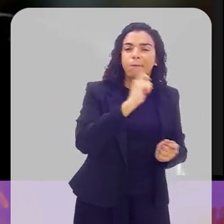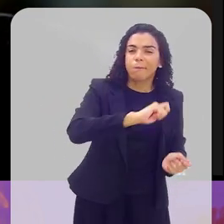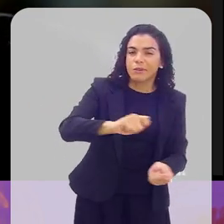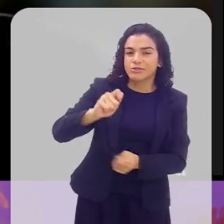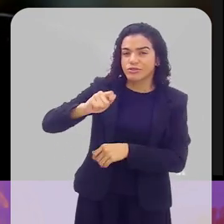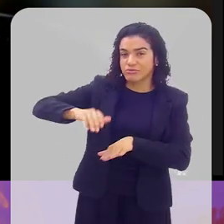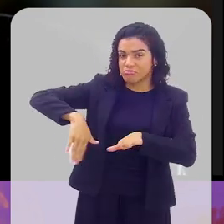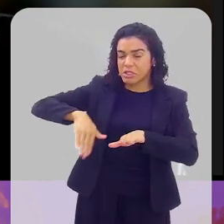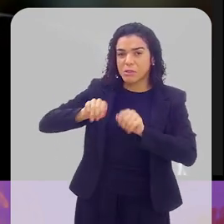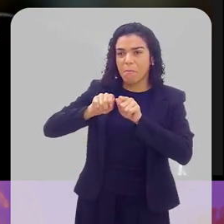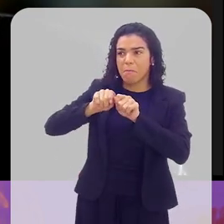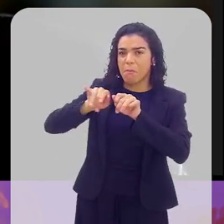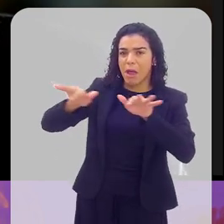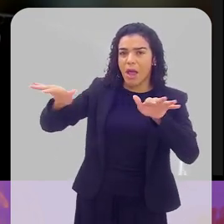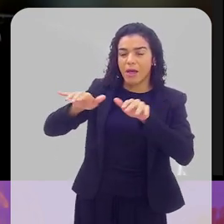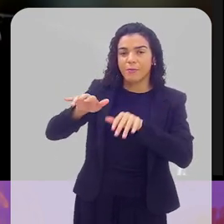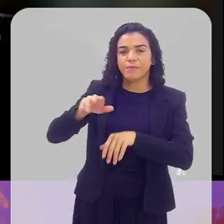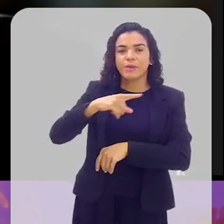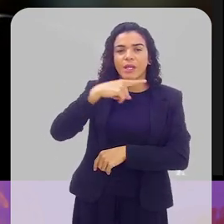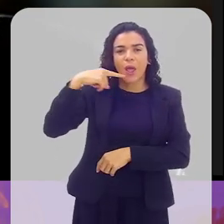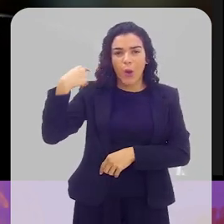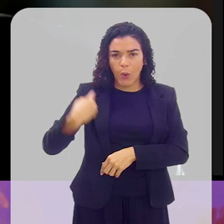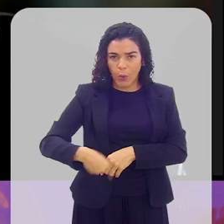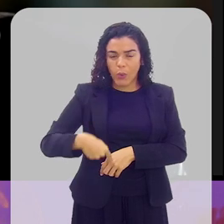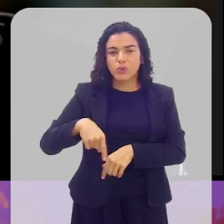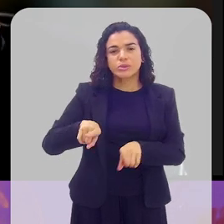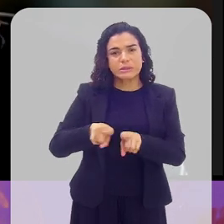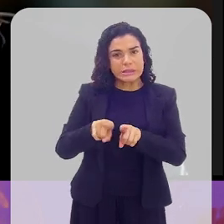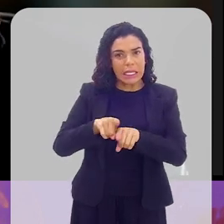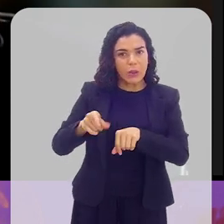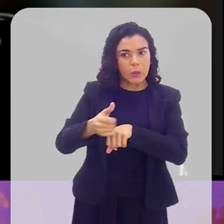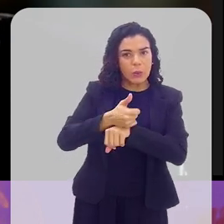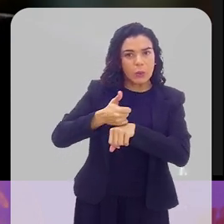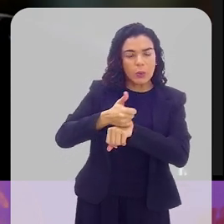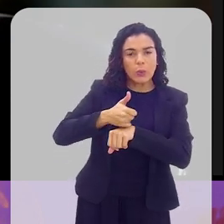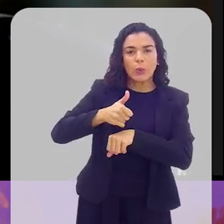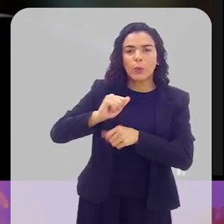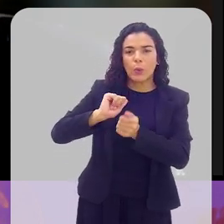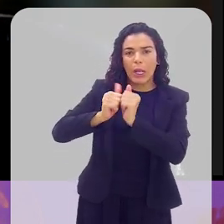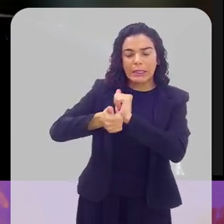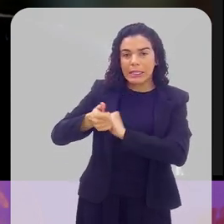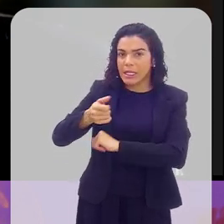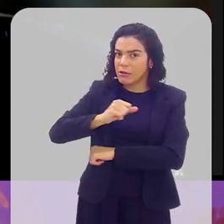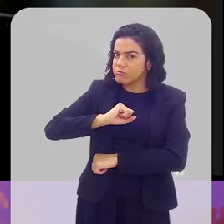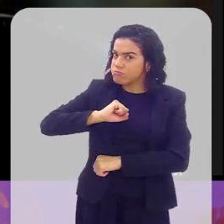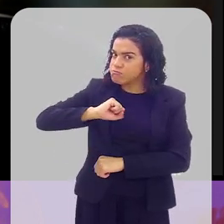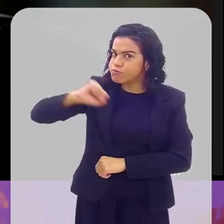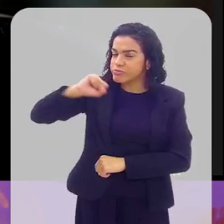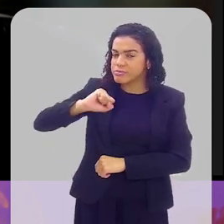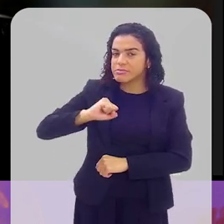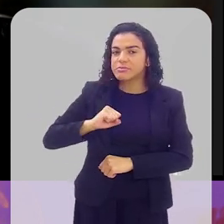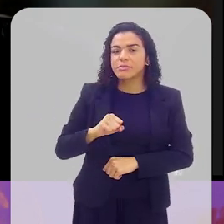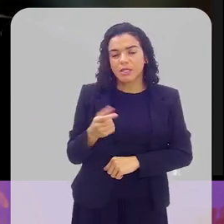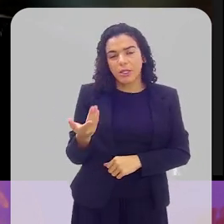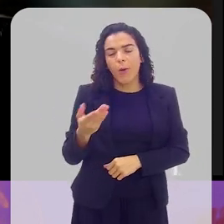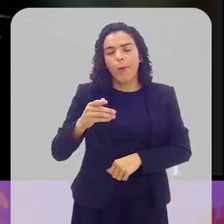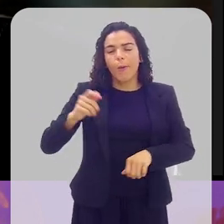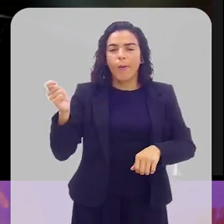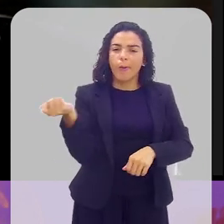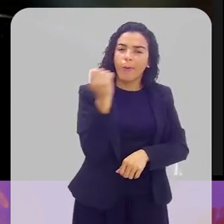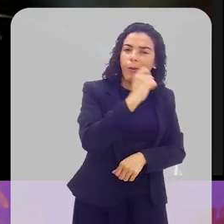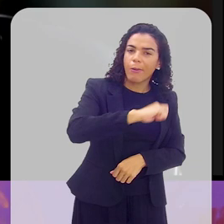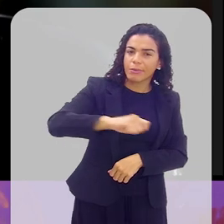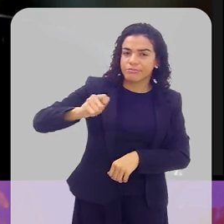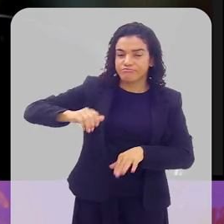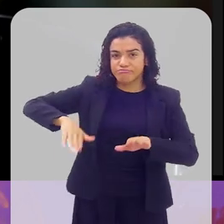Então, o pit tênis está disseminando rápido. Também tem na Rússia, por exemplo, também, tem um atleta muito forte de lá. Então,